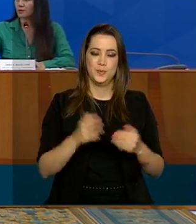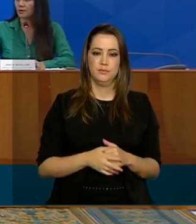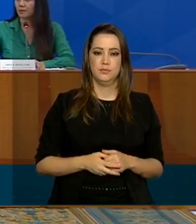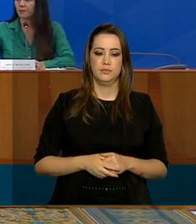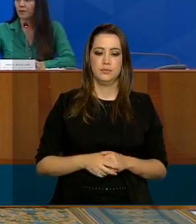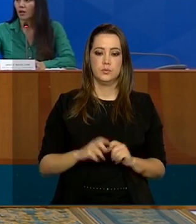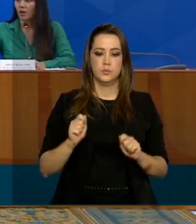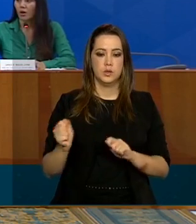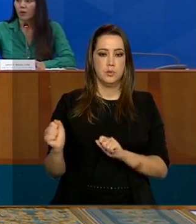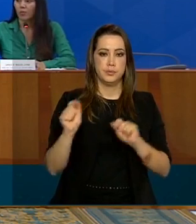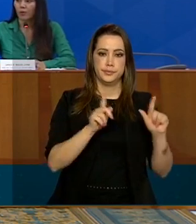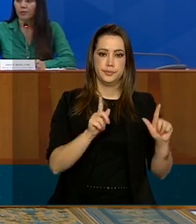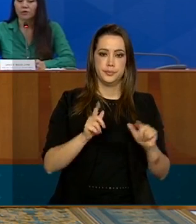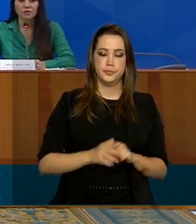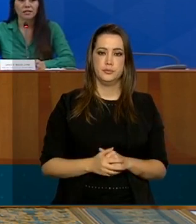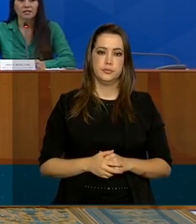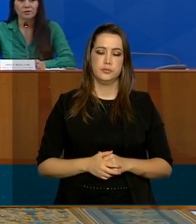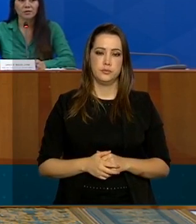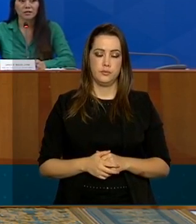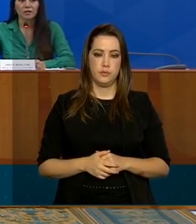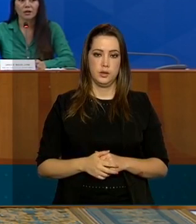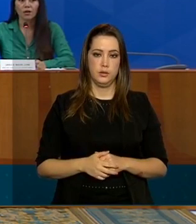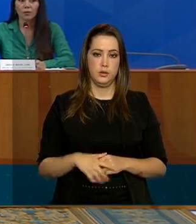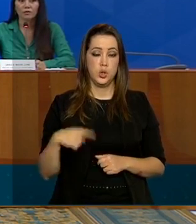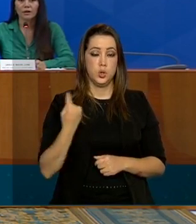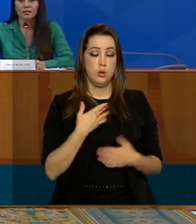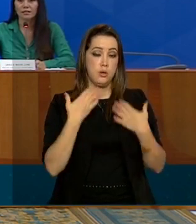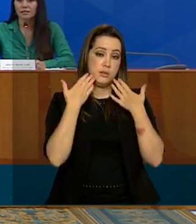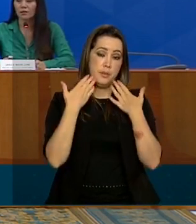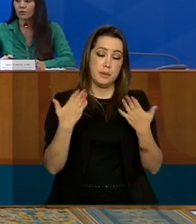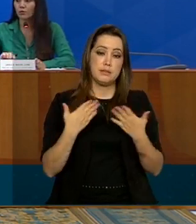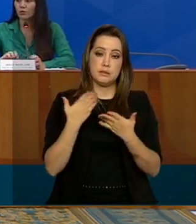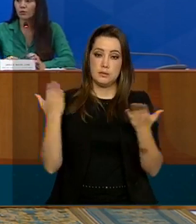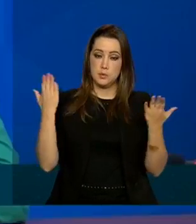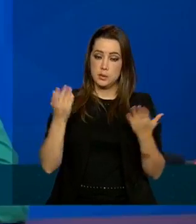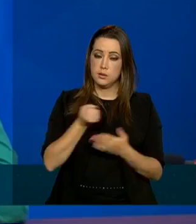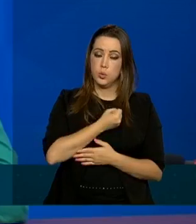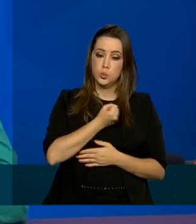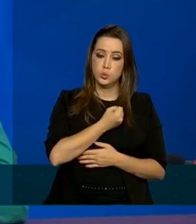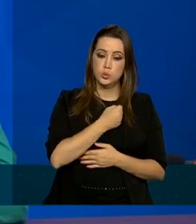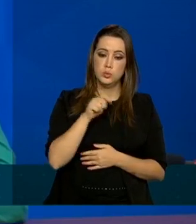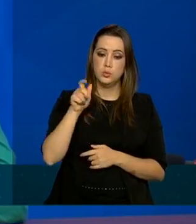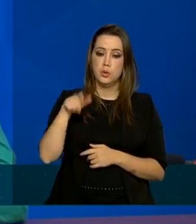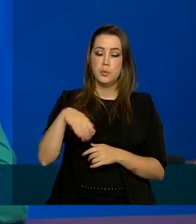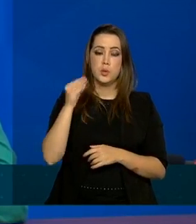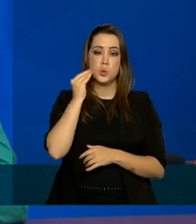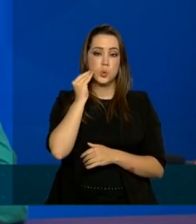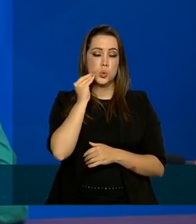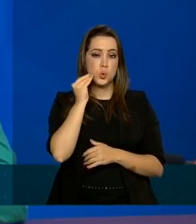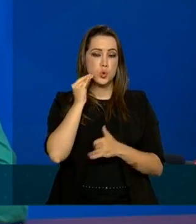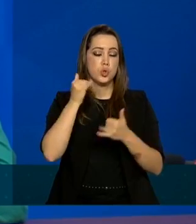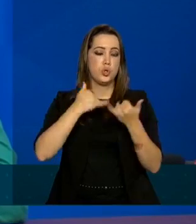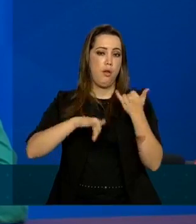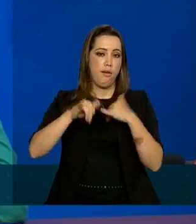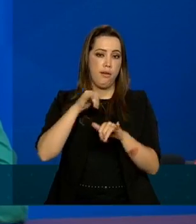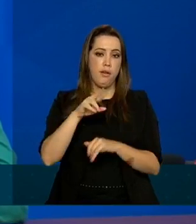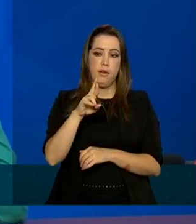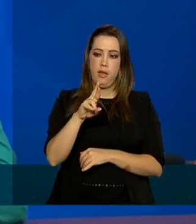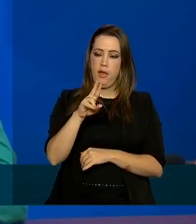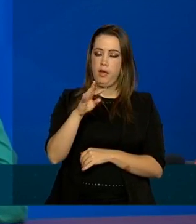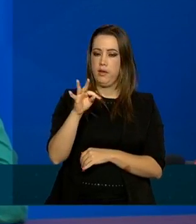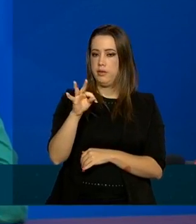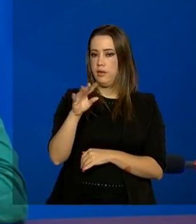pode passar bom nós trazemos então uma atualização do número de exames de RT-PCR que foram